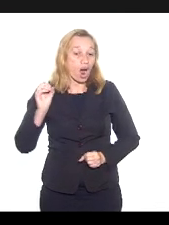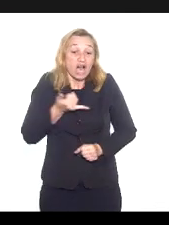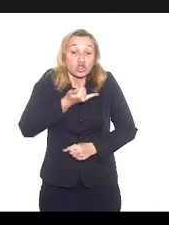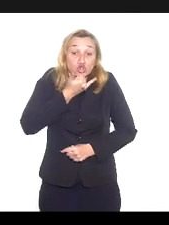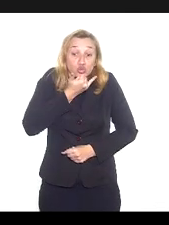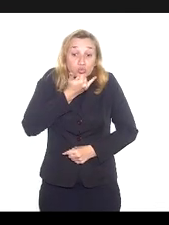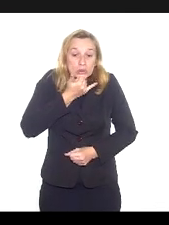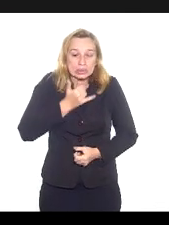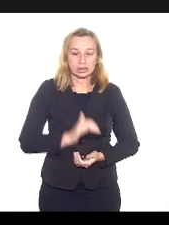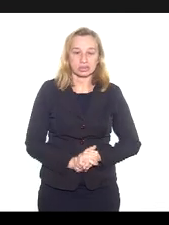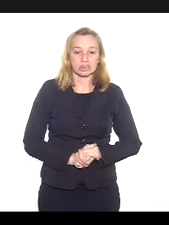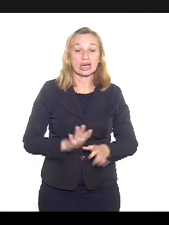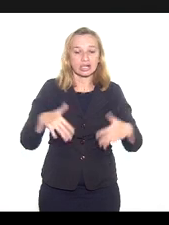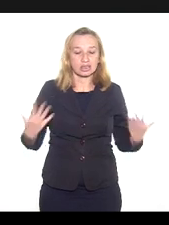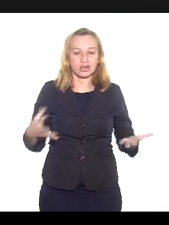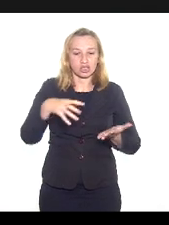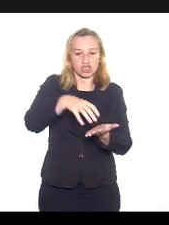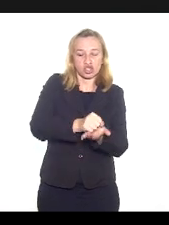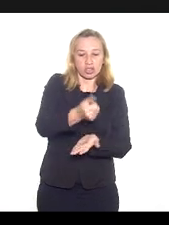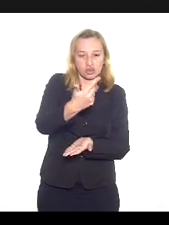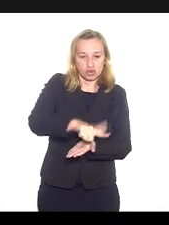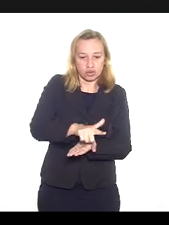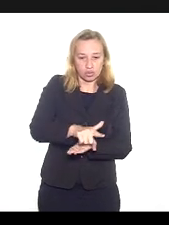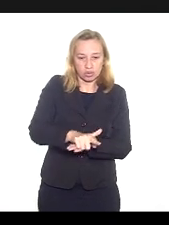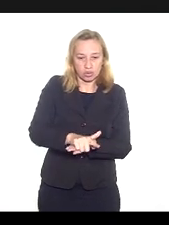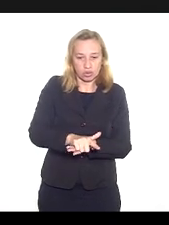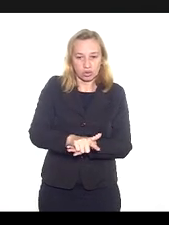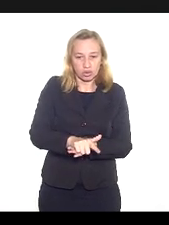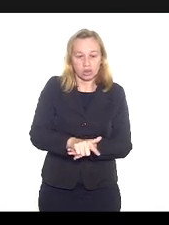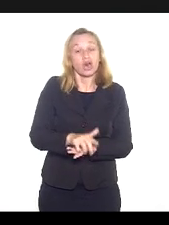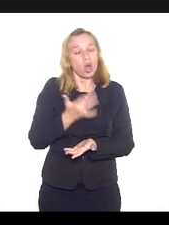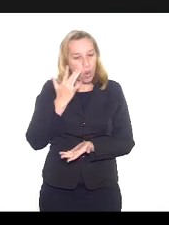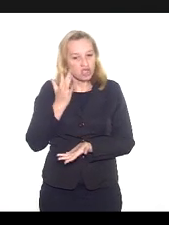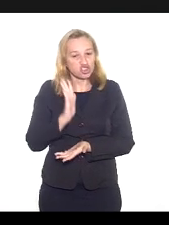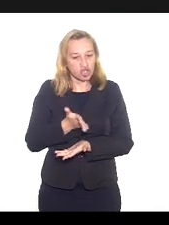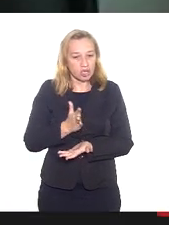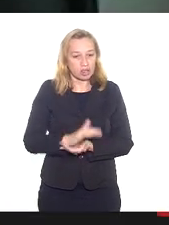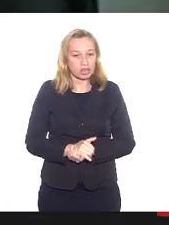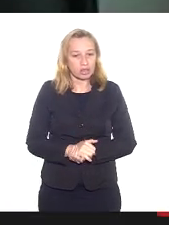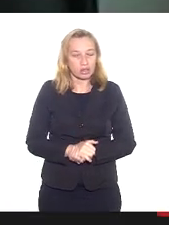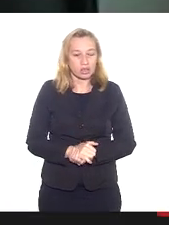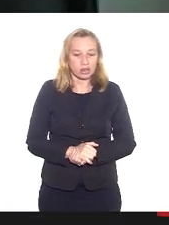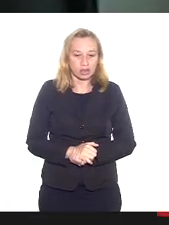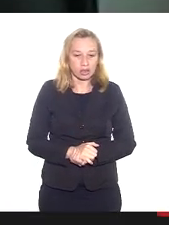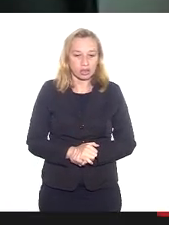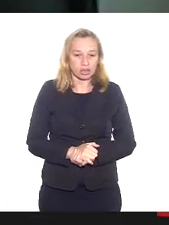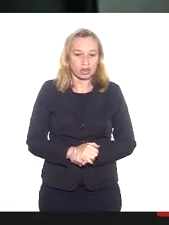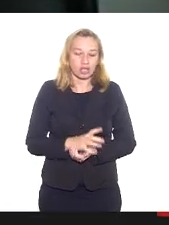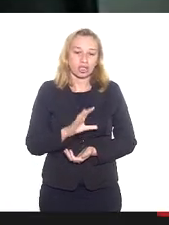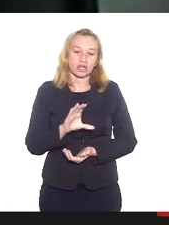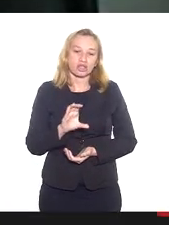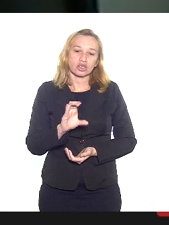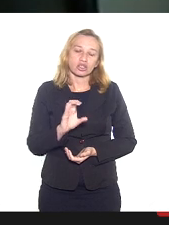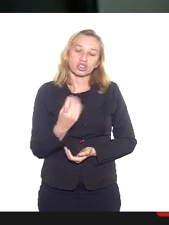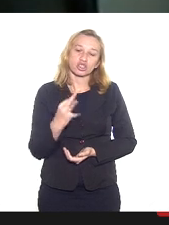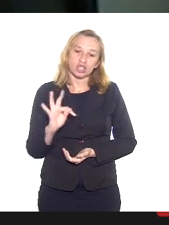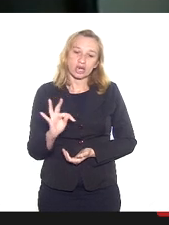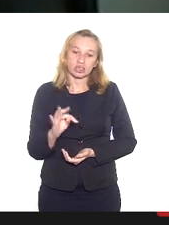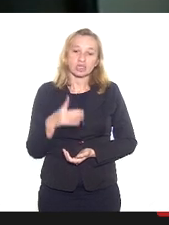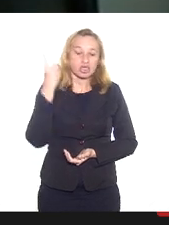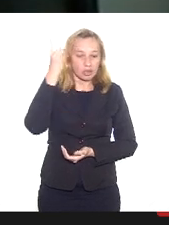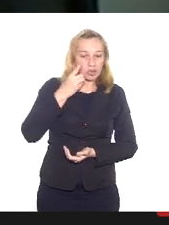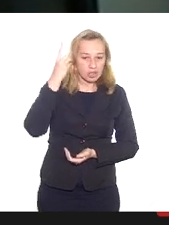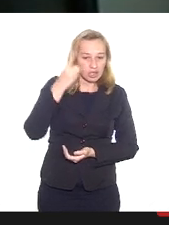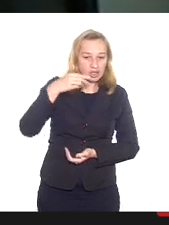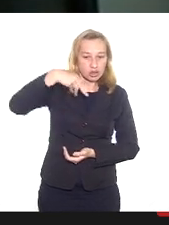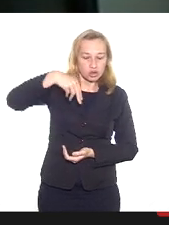Desculpa. Então, registrar mais uma vez, eu acho que já registrei, mas estão me pedindo aqui pelo chat, os deputados